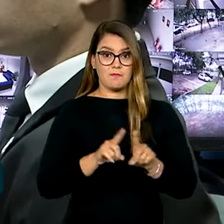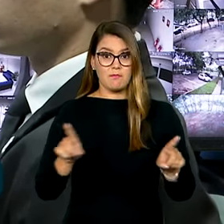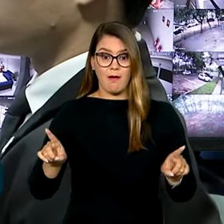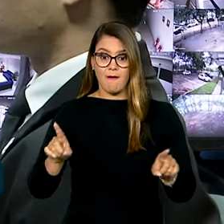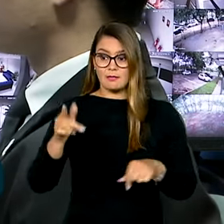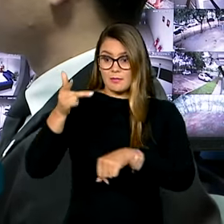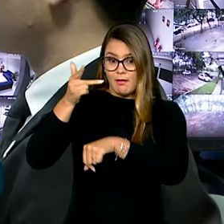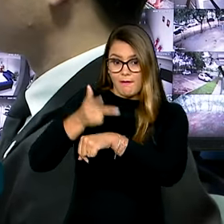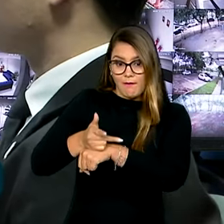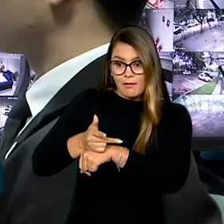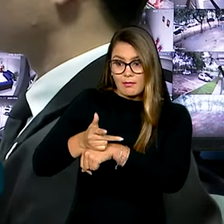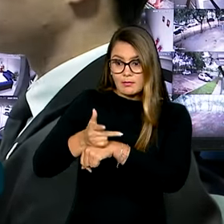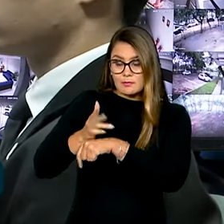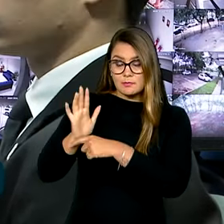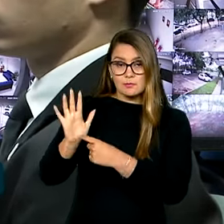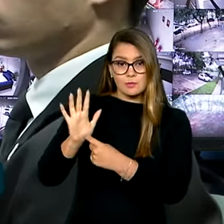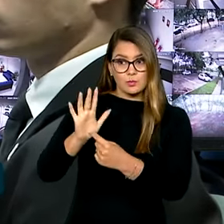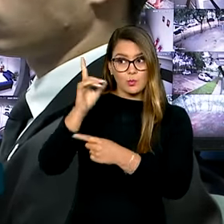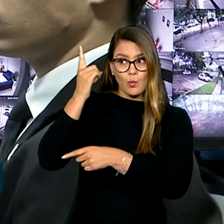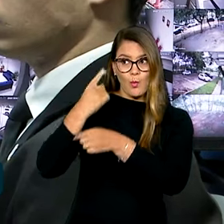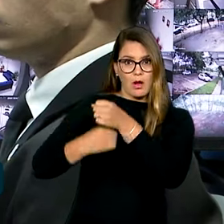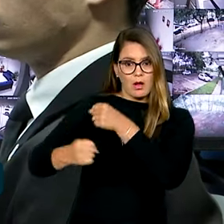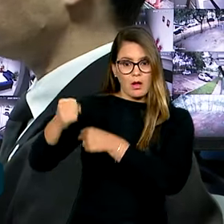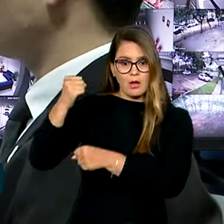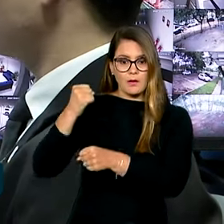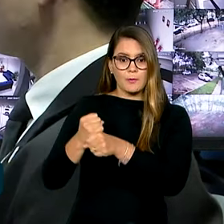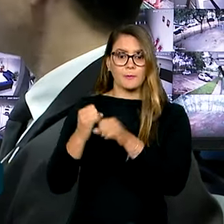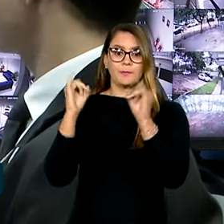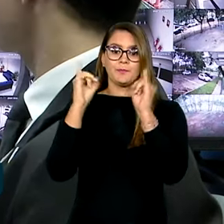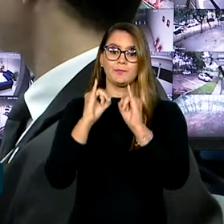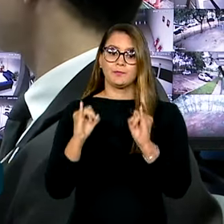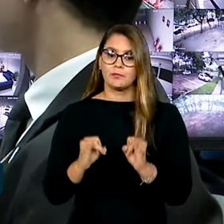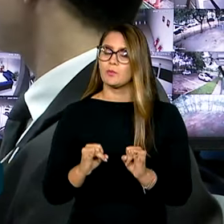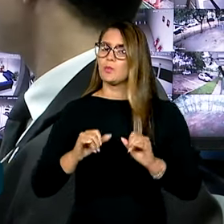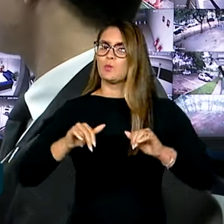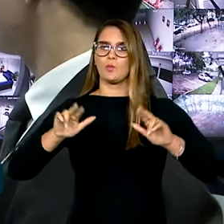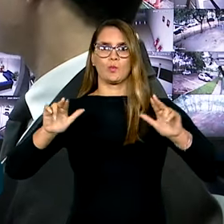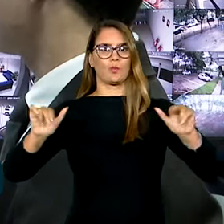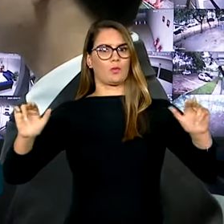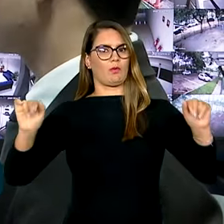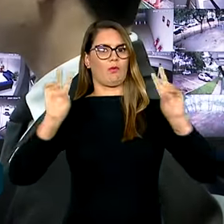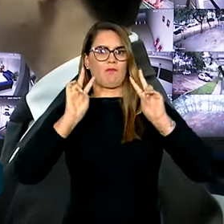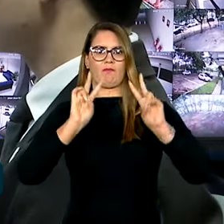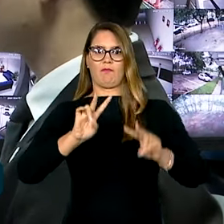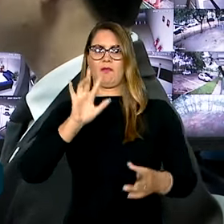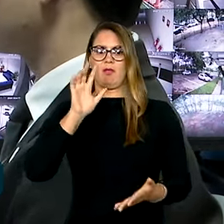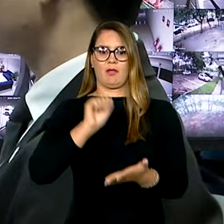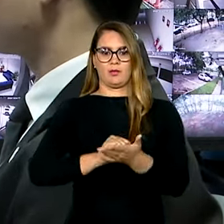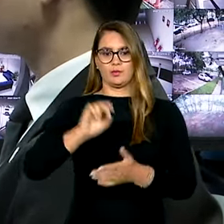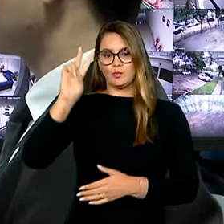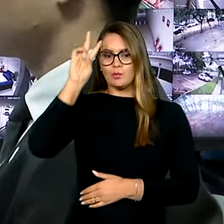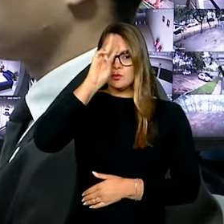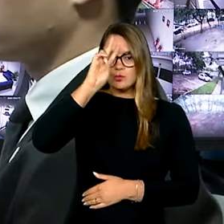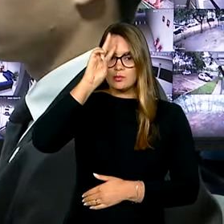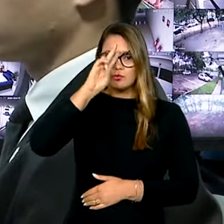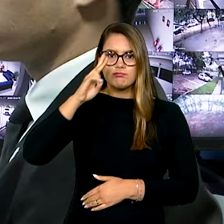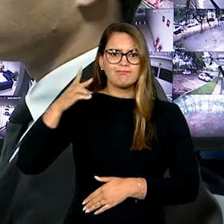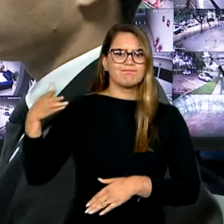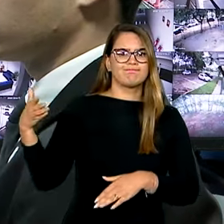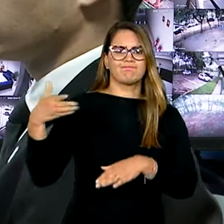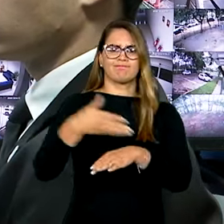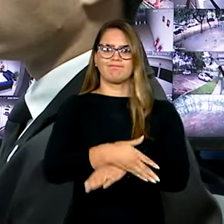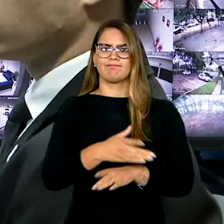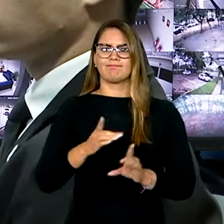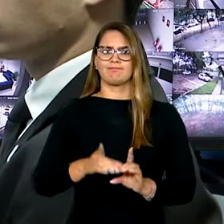lentes dessas câmeras registraram um ano atrás são imagens jamais vistas. São registros históricos de um ataque à